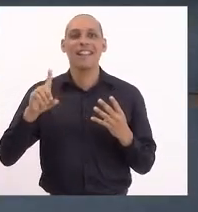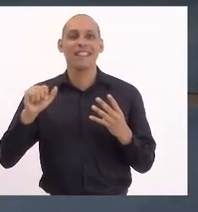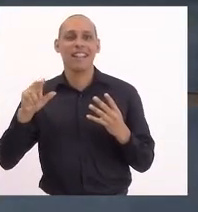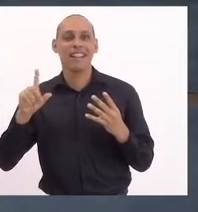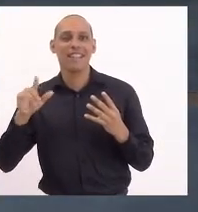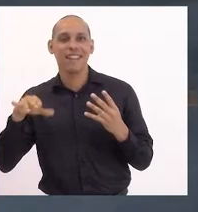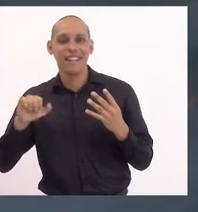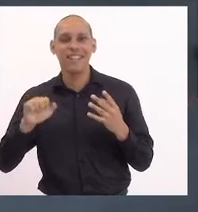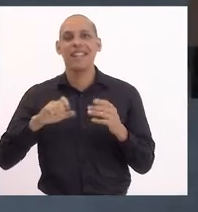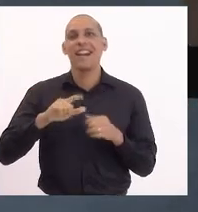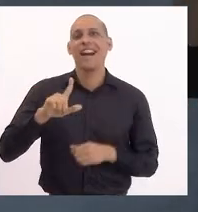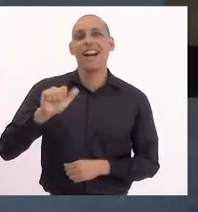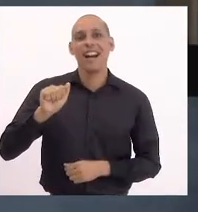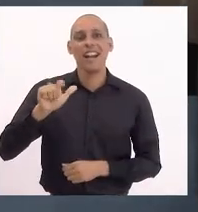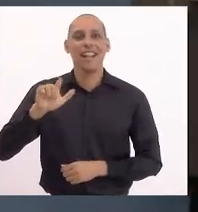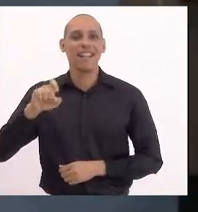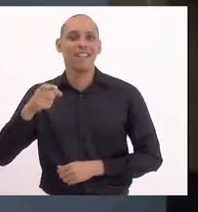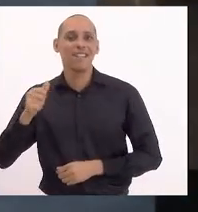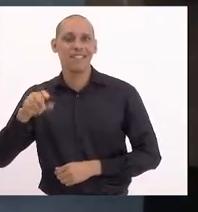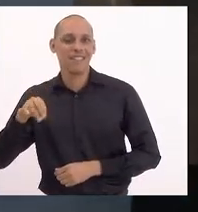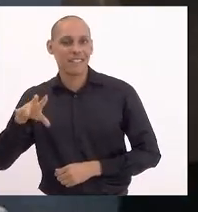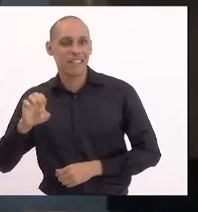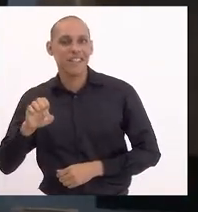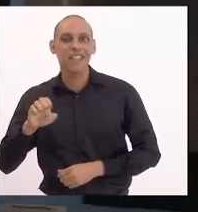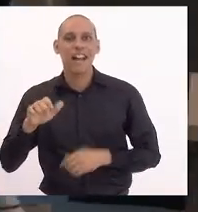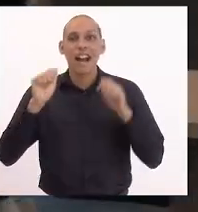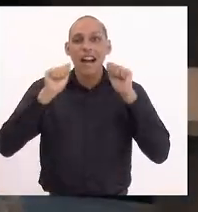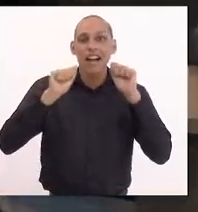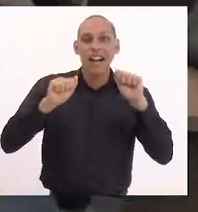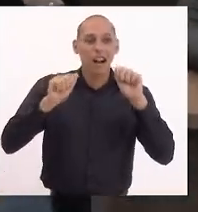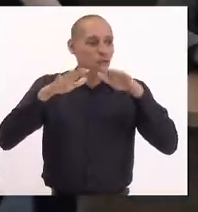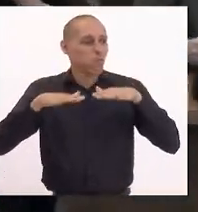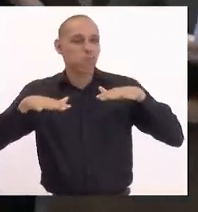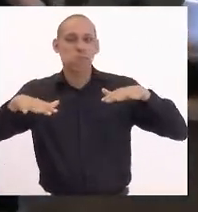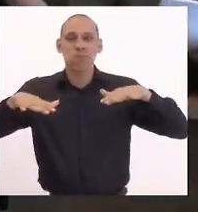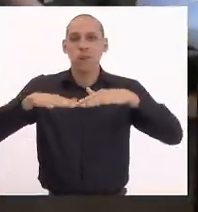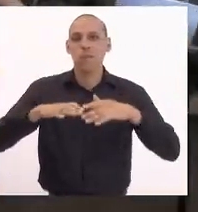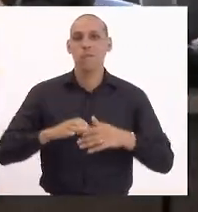Quinoploch, assessoras e assessoras e assessores,